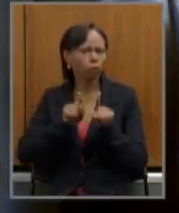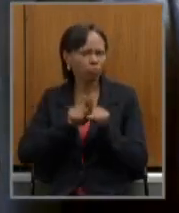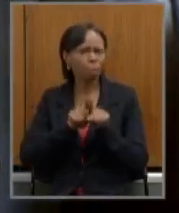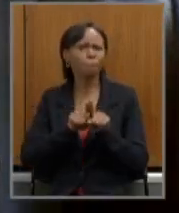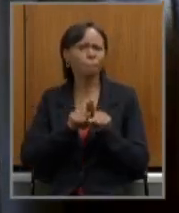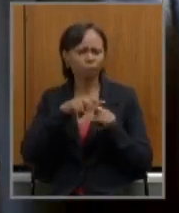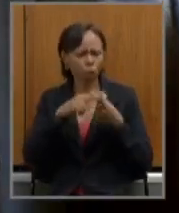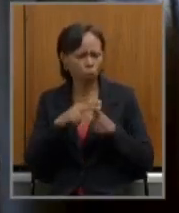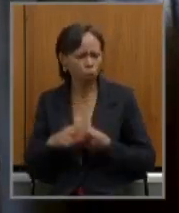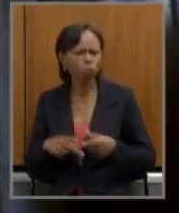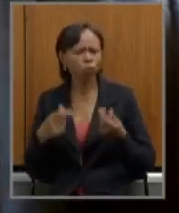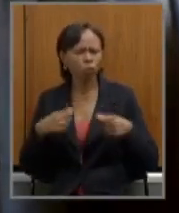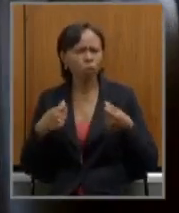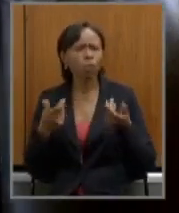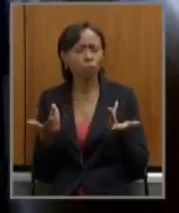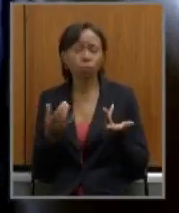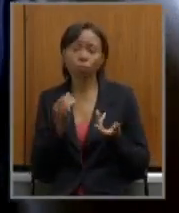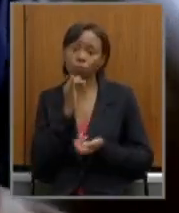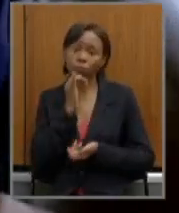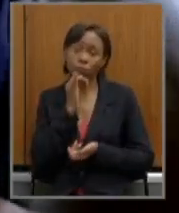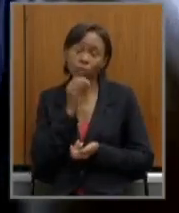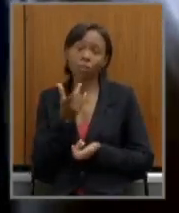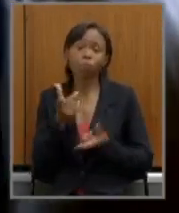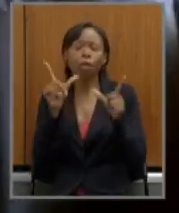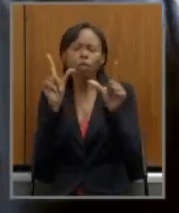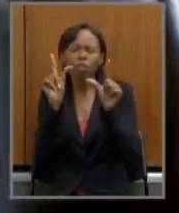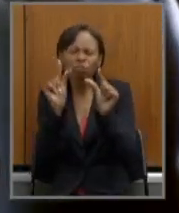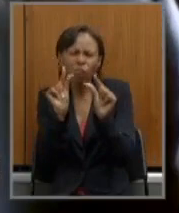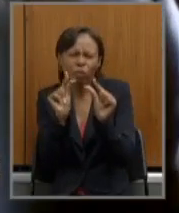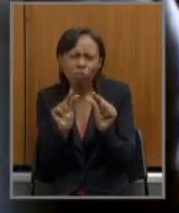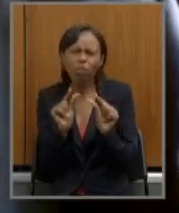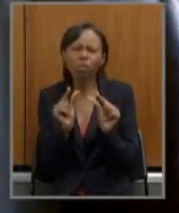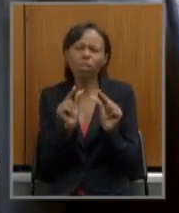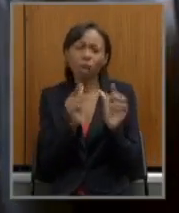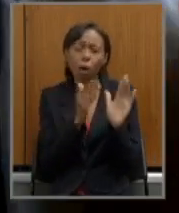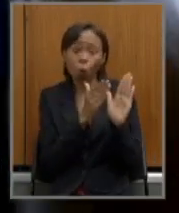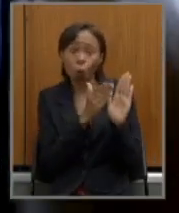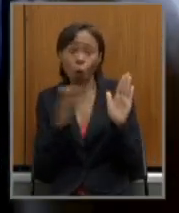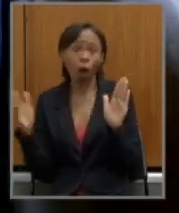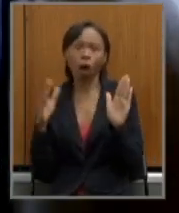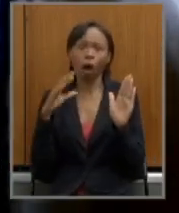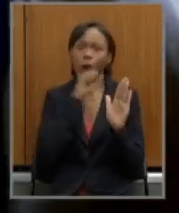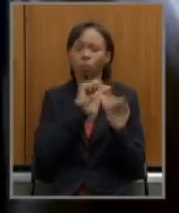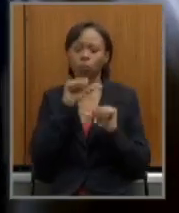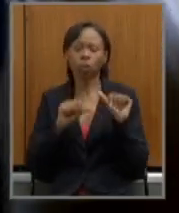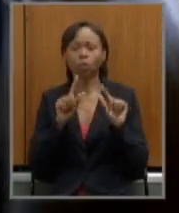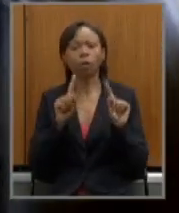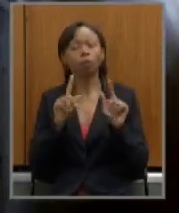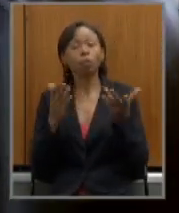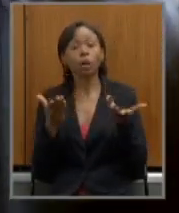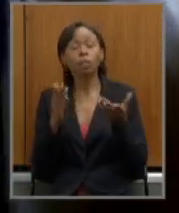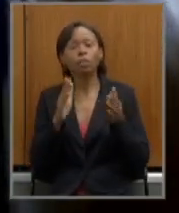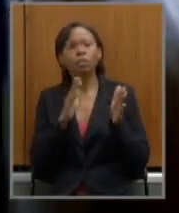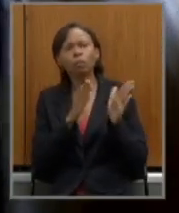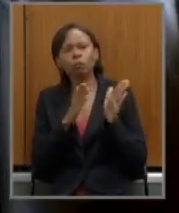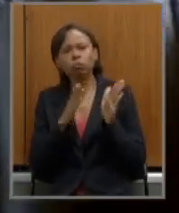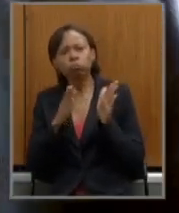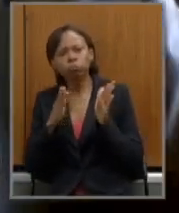também para digamos amortecer o ritmo da mudança já que nós estamos fazendo mudanças